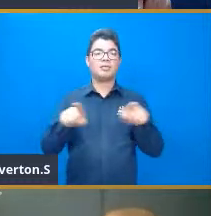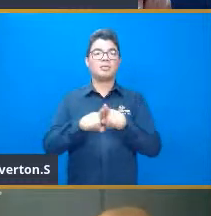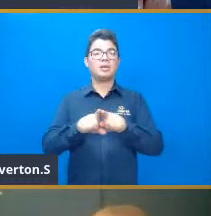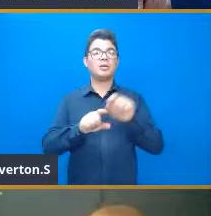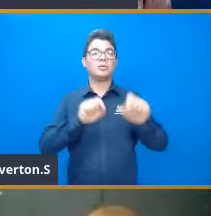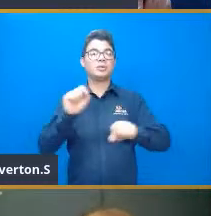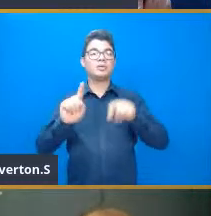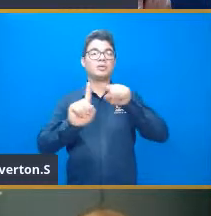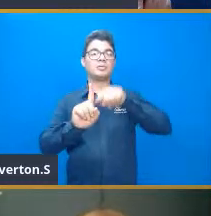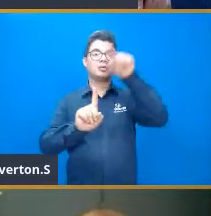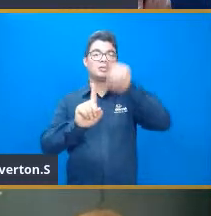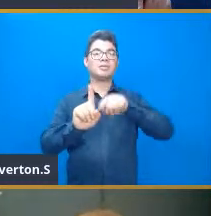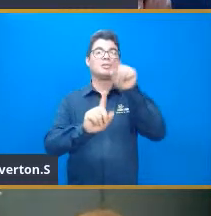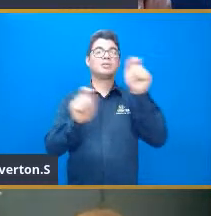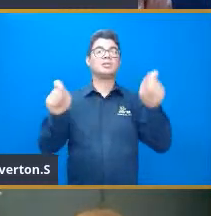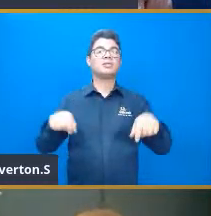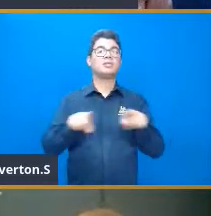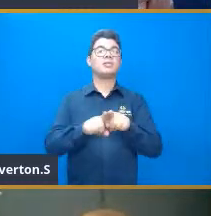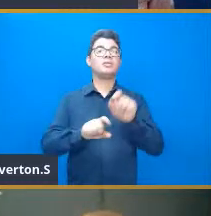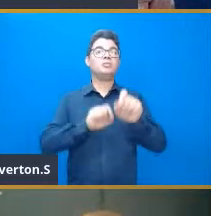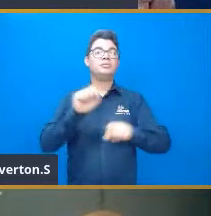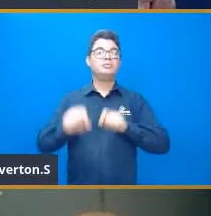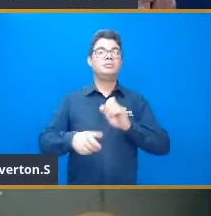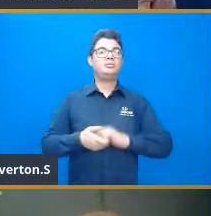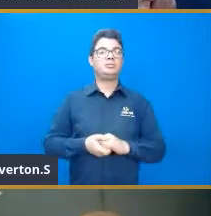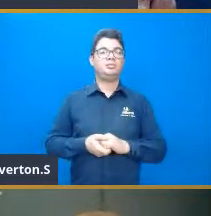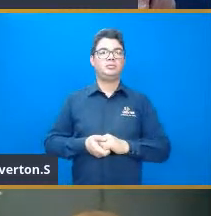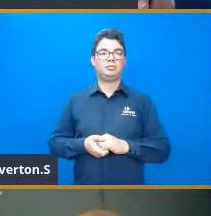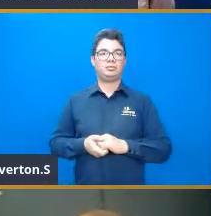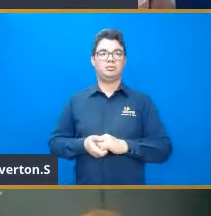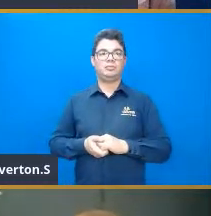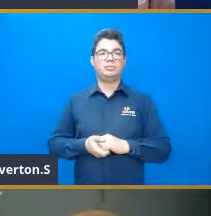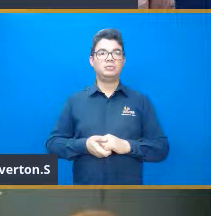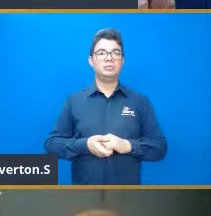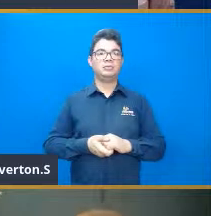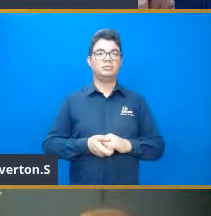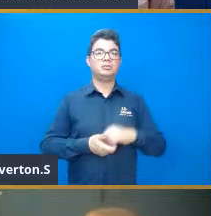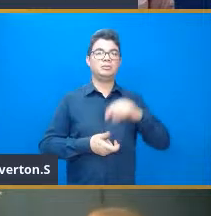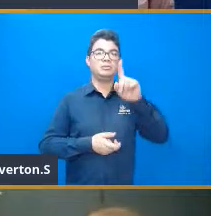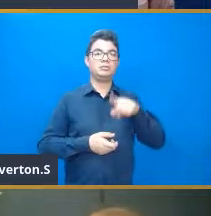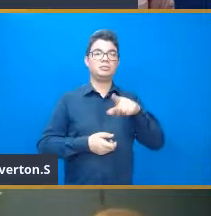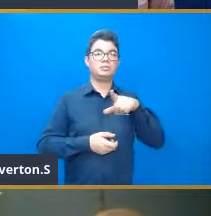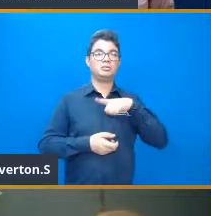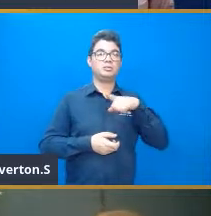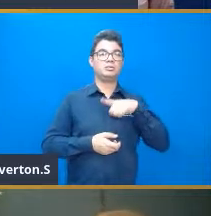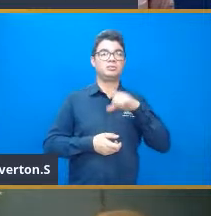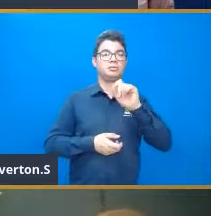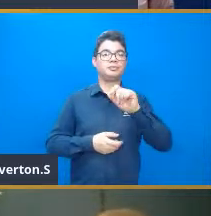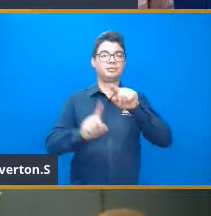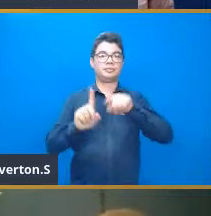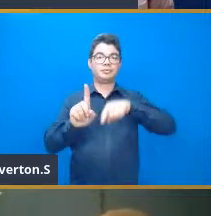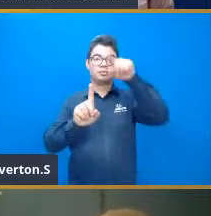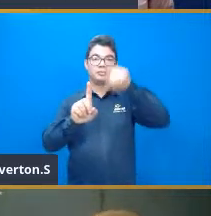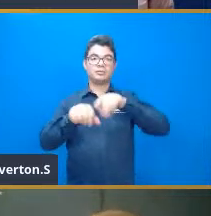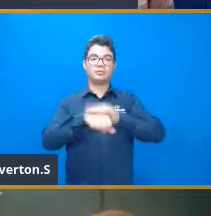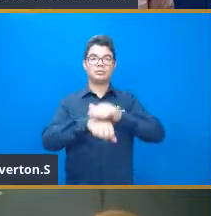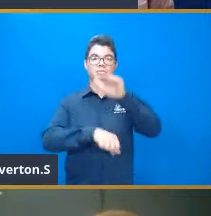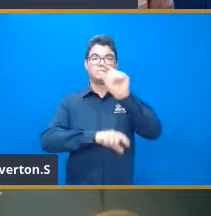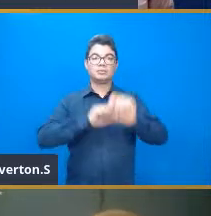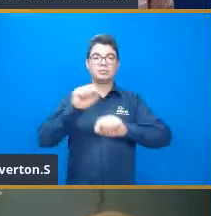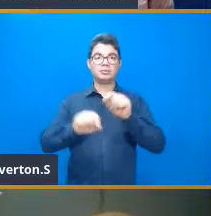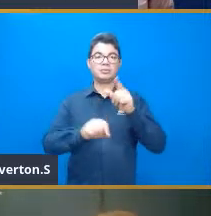lá que varia de acordo com, né, um fator ali que esteja mudando a temperatura do metal, então tudo isso pode ser